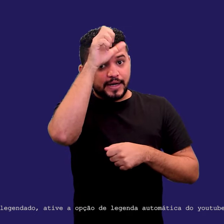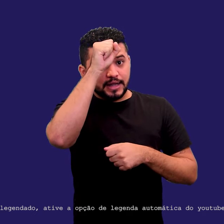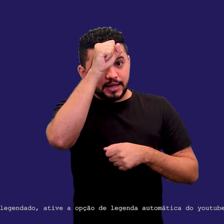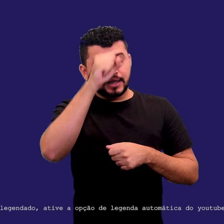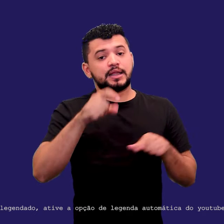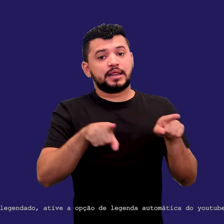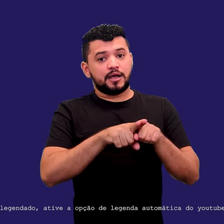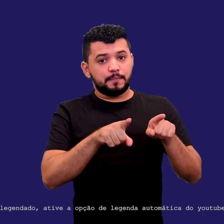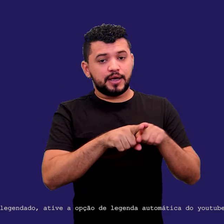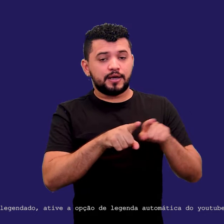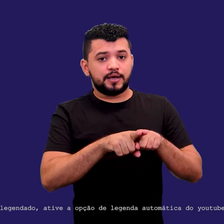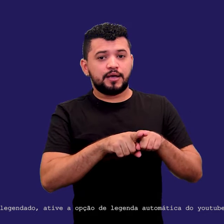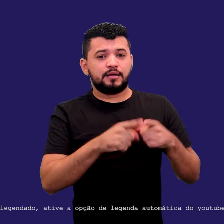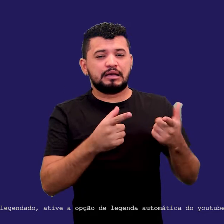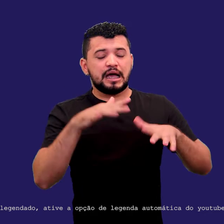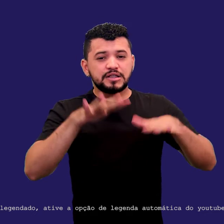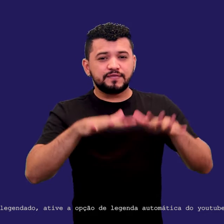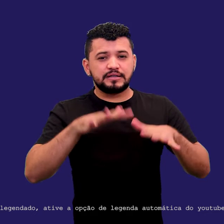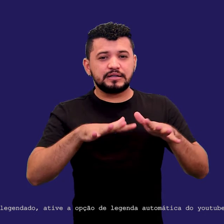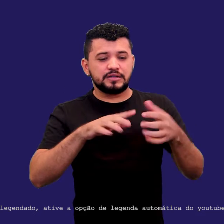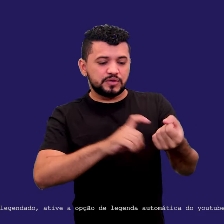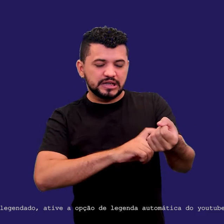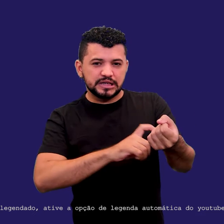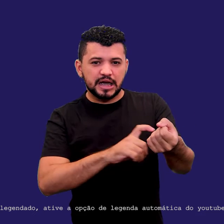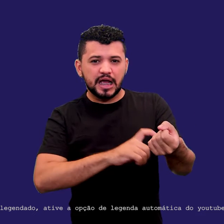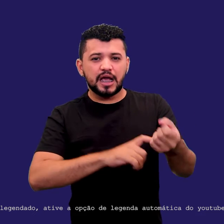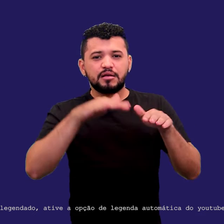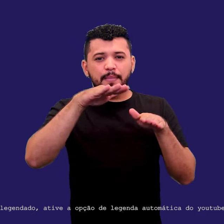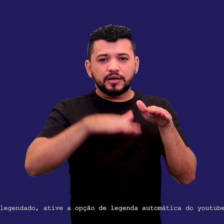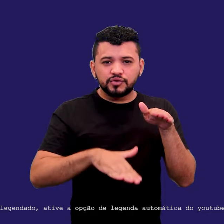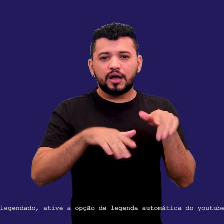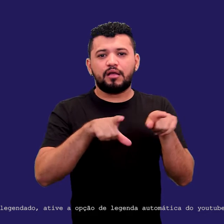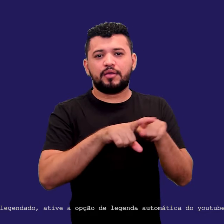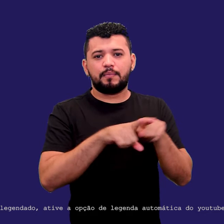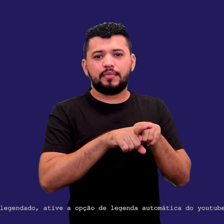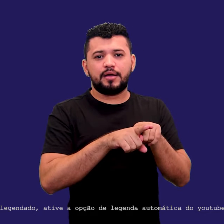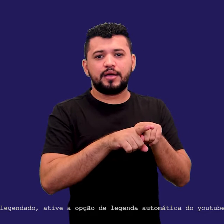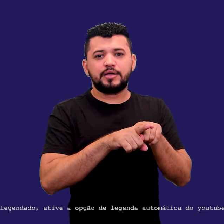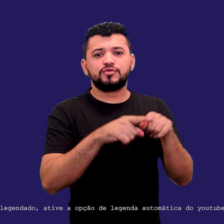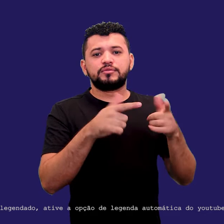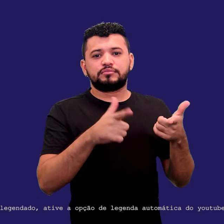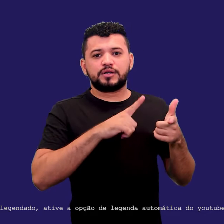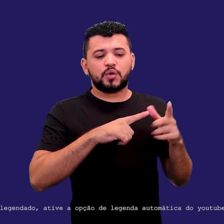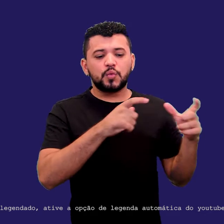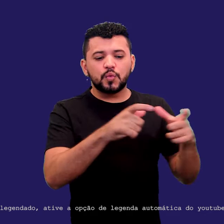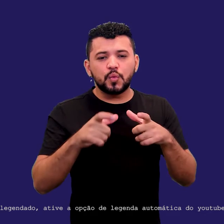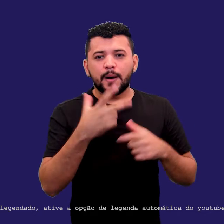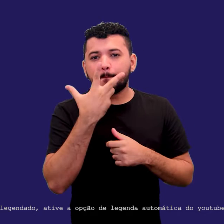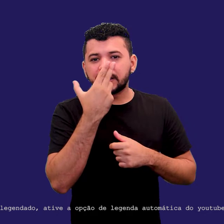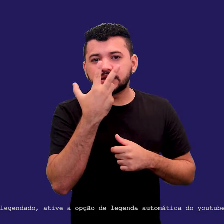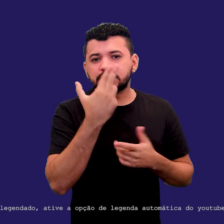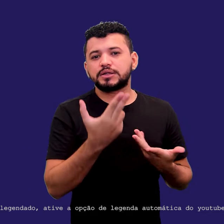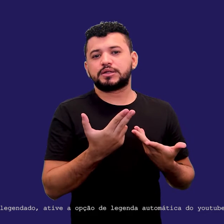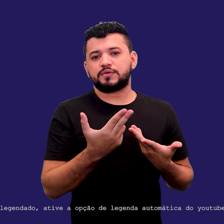do estresse, né? Essa questão de você estar em um mesmo ambiente. E nunca se falou tanto em ter